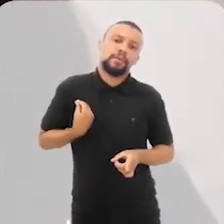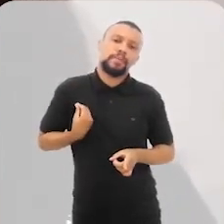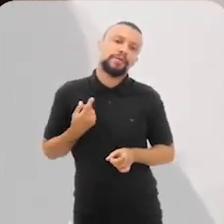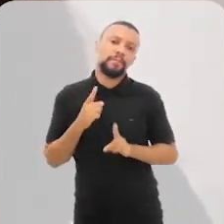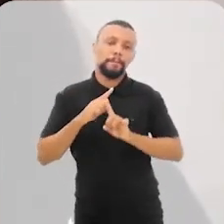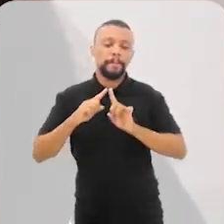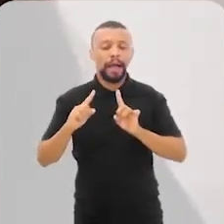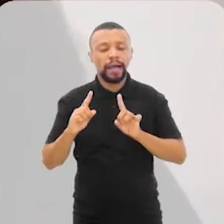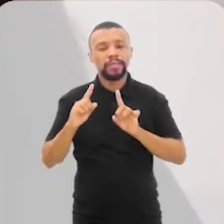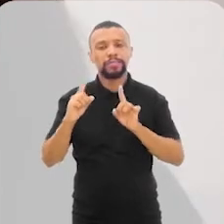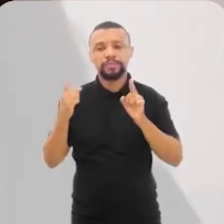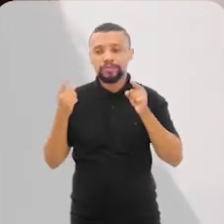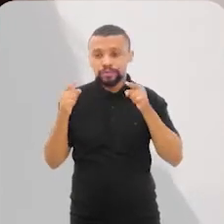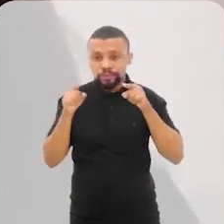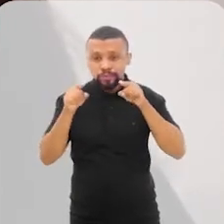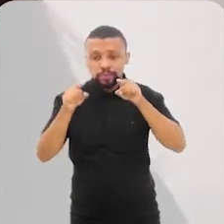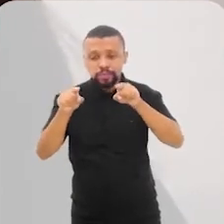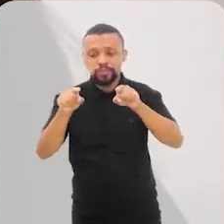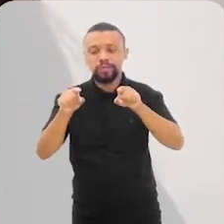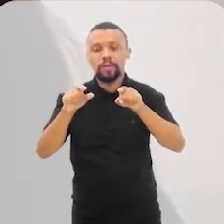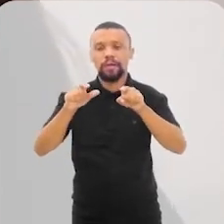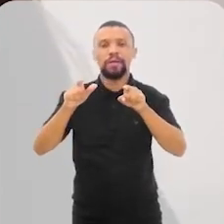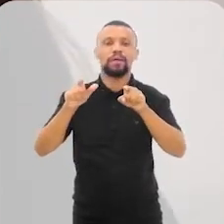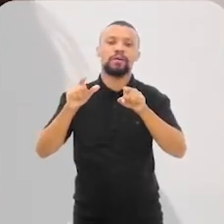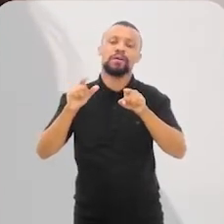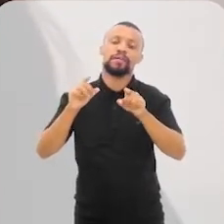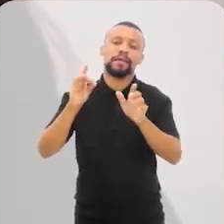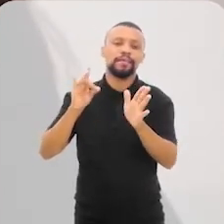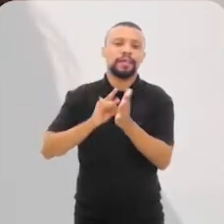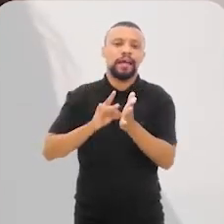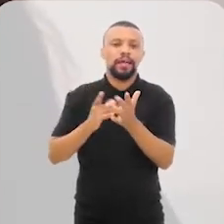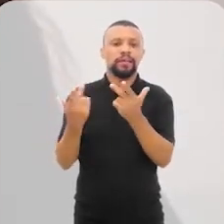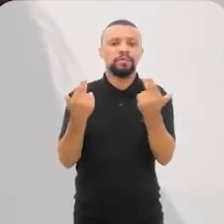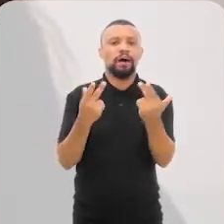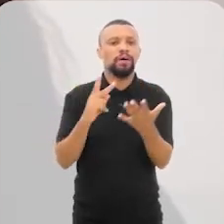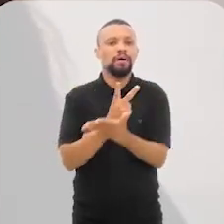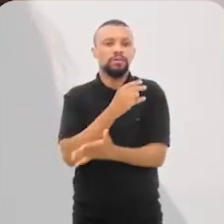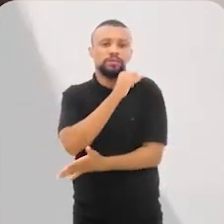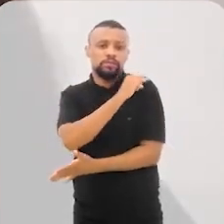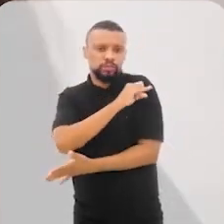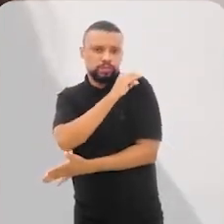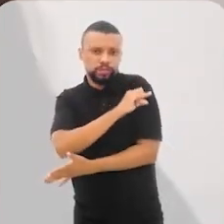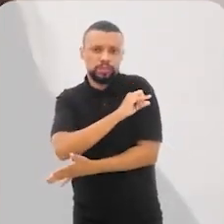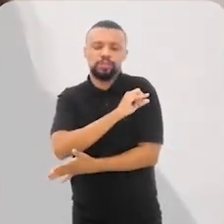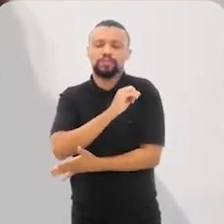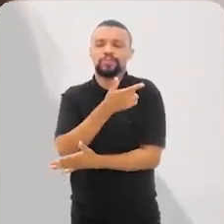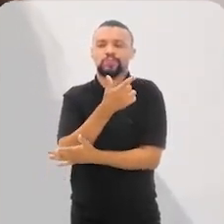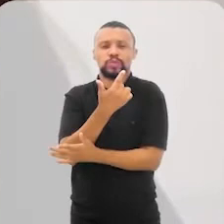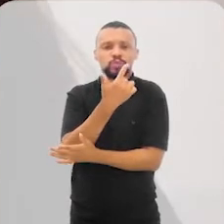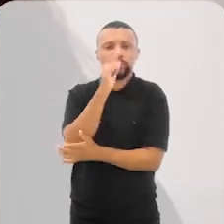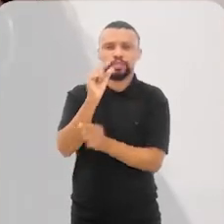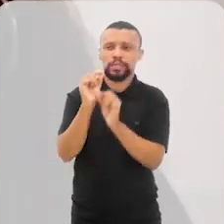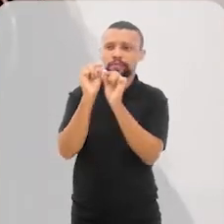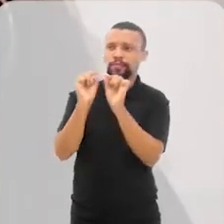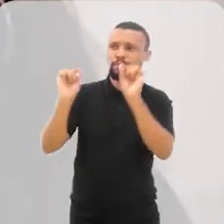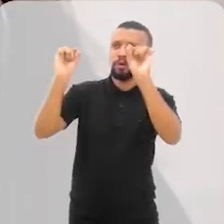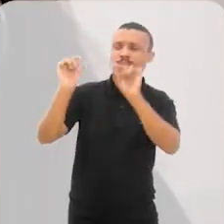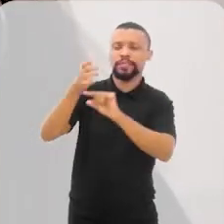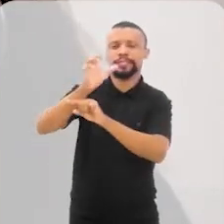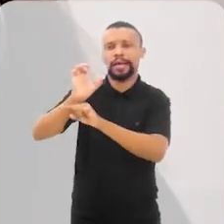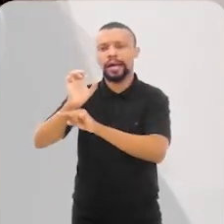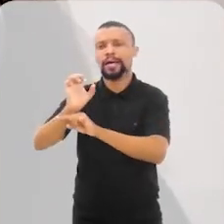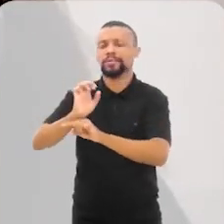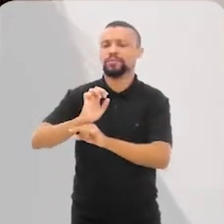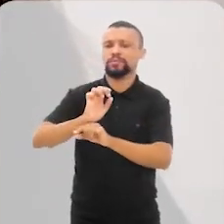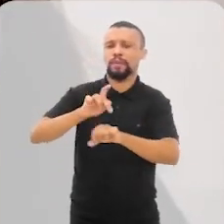além, a gente vai fazer, então, isso em paralelo, na verdade, assim como no Rio de Janeiro, mas a está fazendo para o Estado, em outras cidades